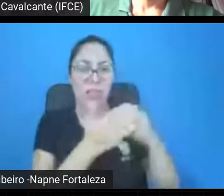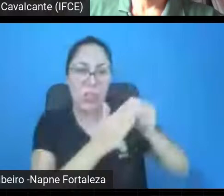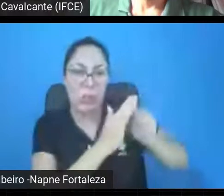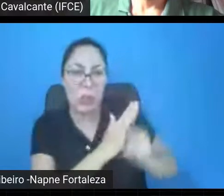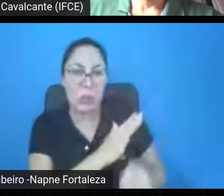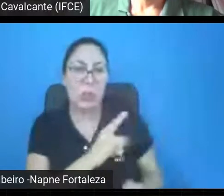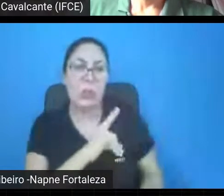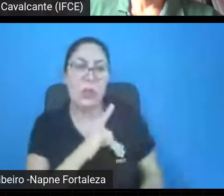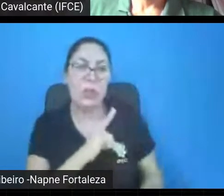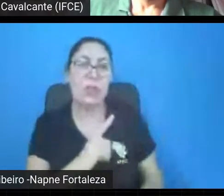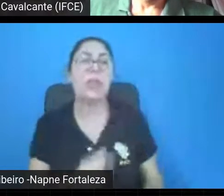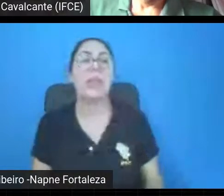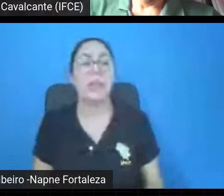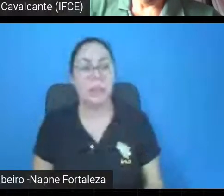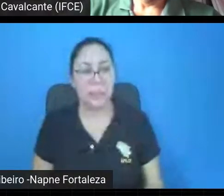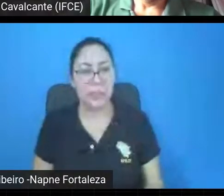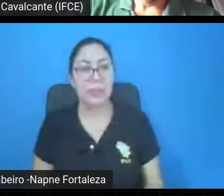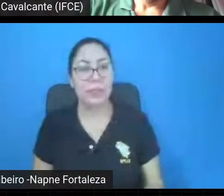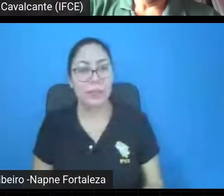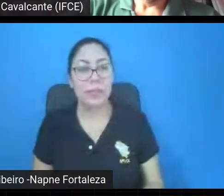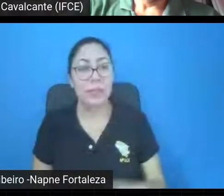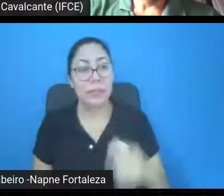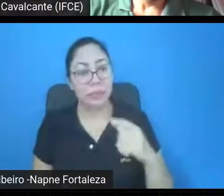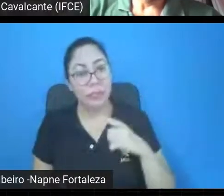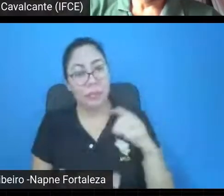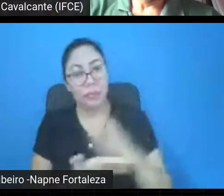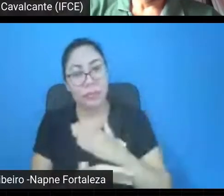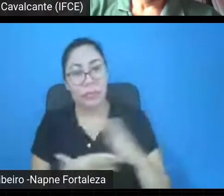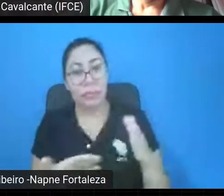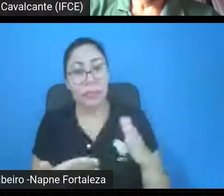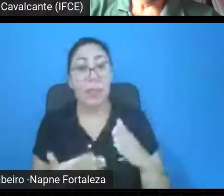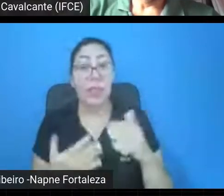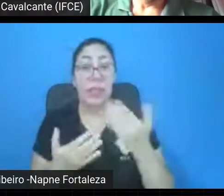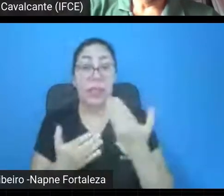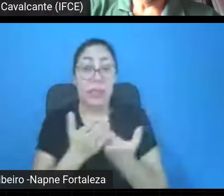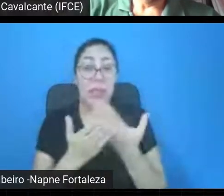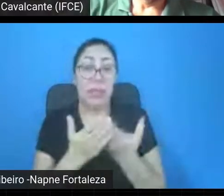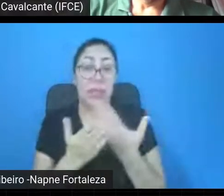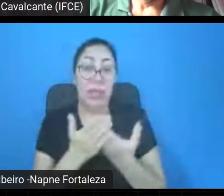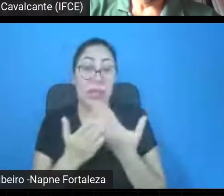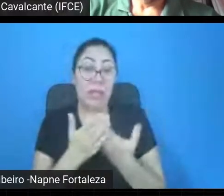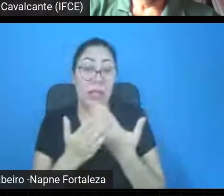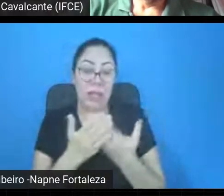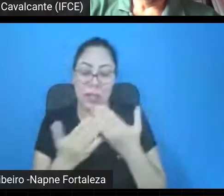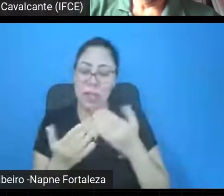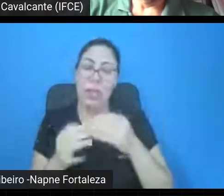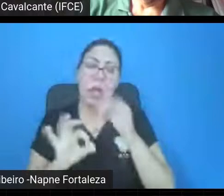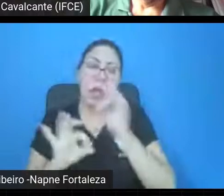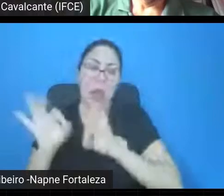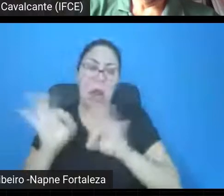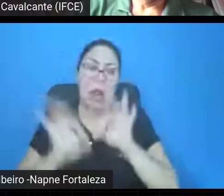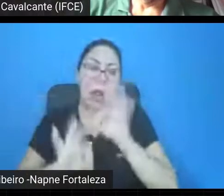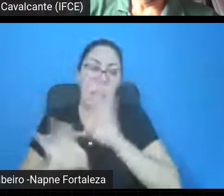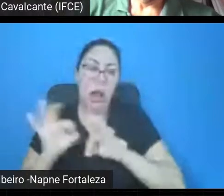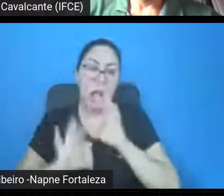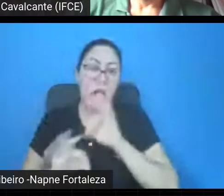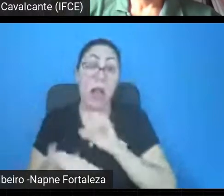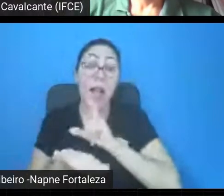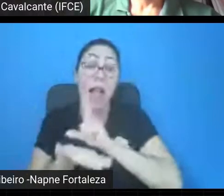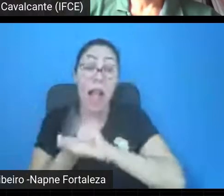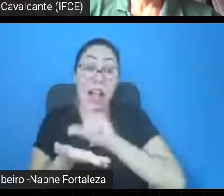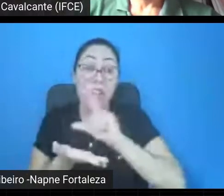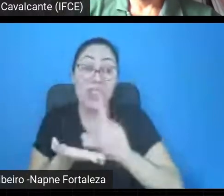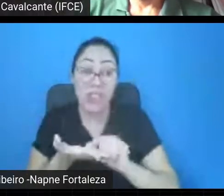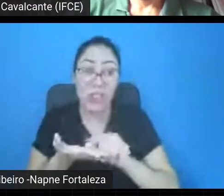gigantescas que no final das contas aparece um artigo que tem mil autores, ninguém vai descobrir o seu nome lá no